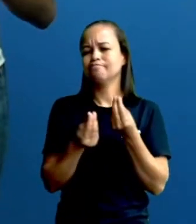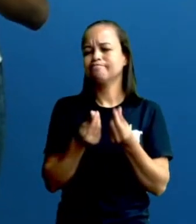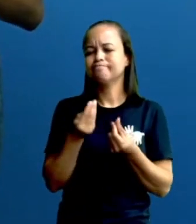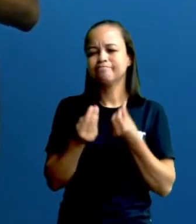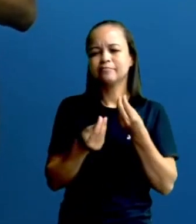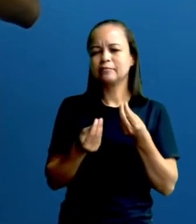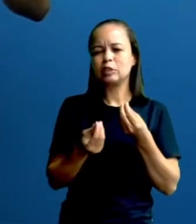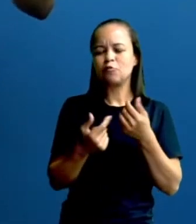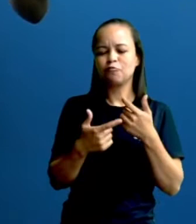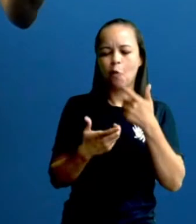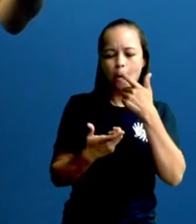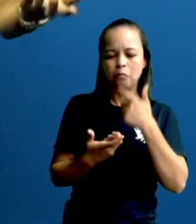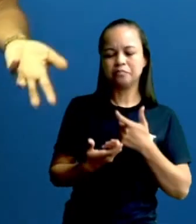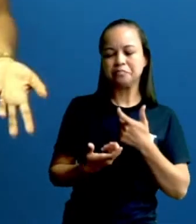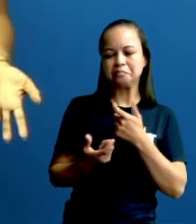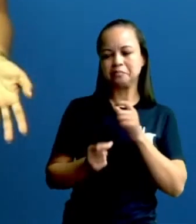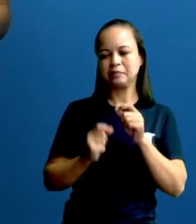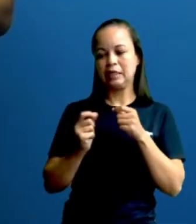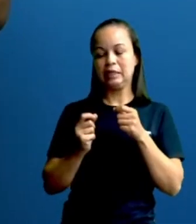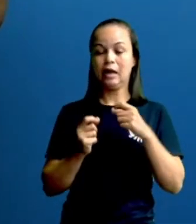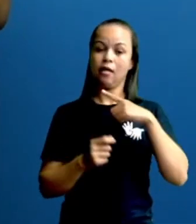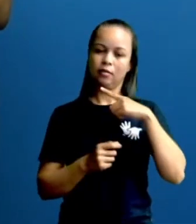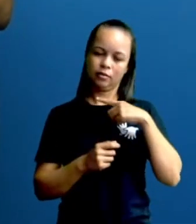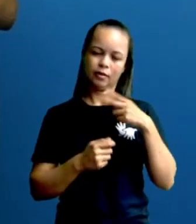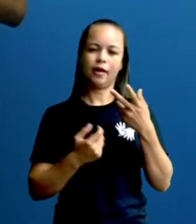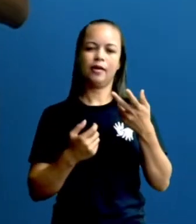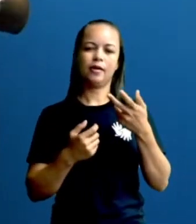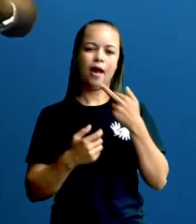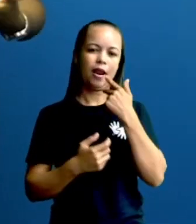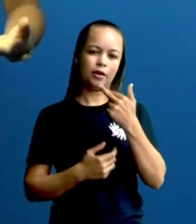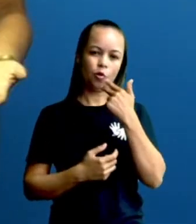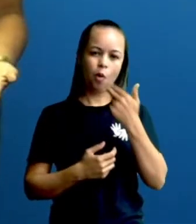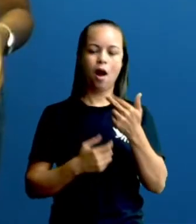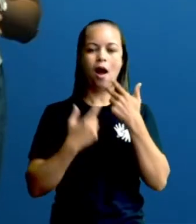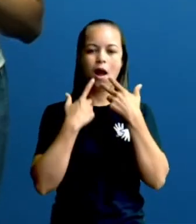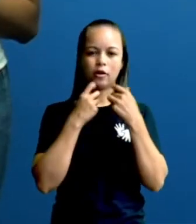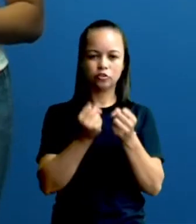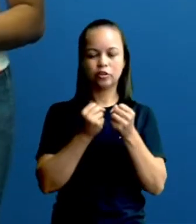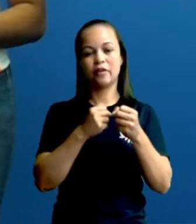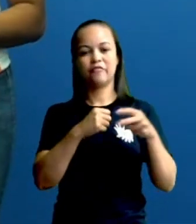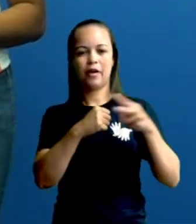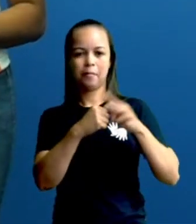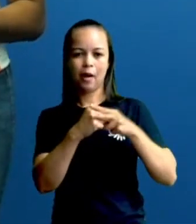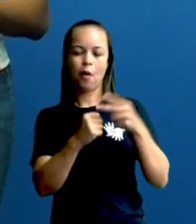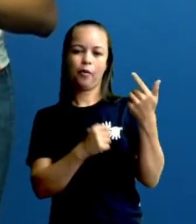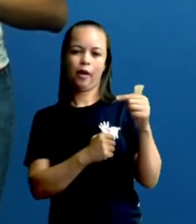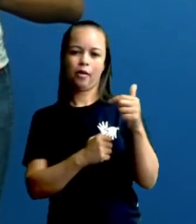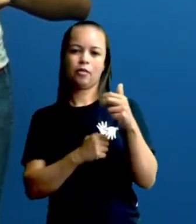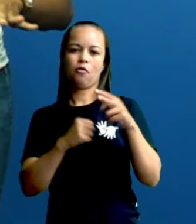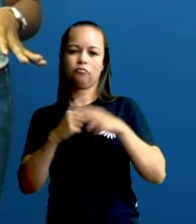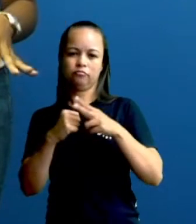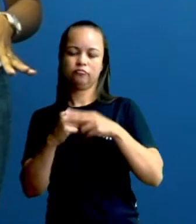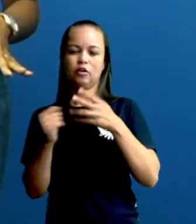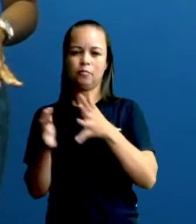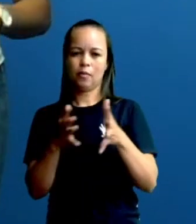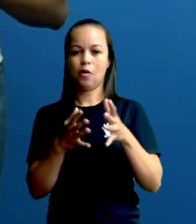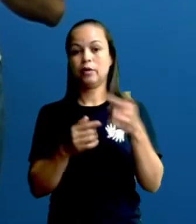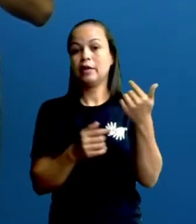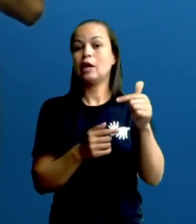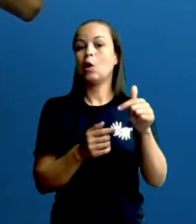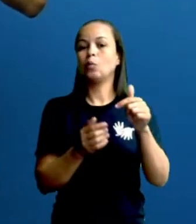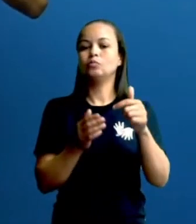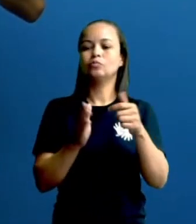E como eu falei, ela tem uma linguagem verbal, que é a escrita, e a não verbal, que é através da imagem, sem texto.